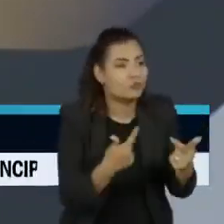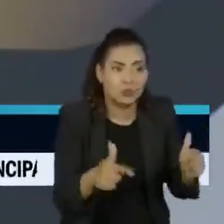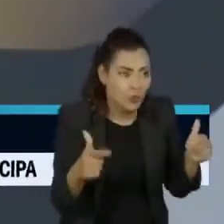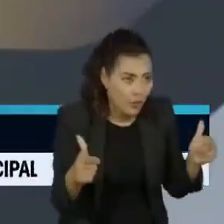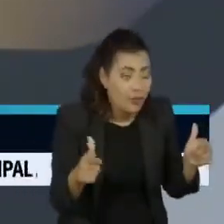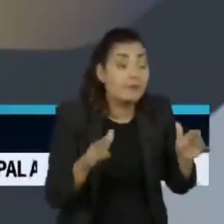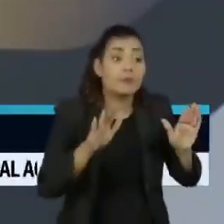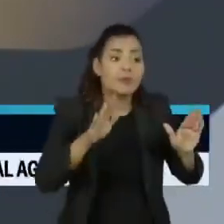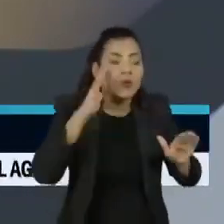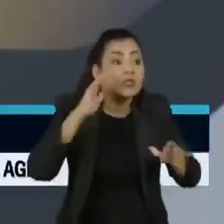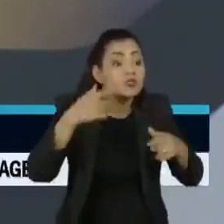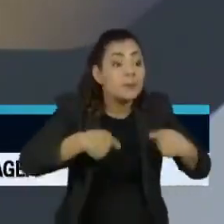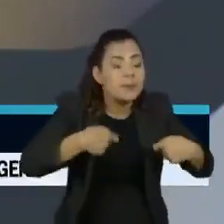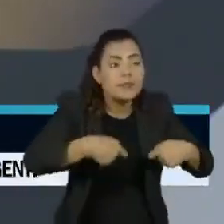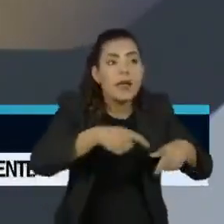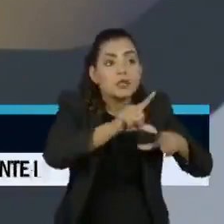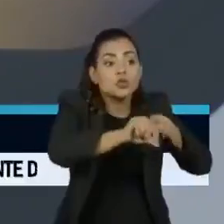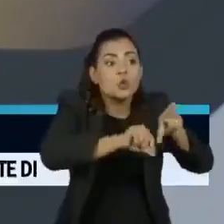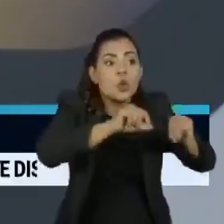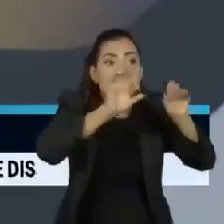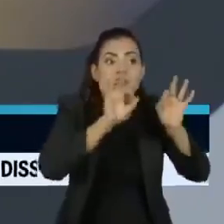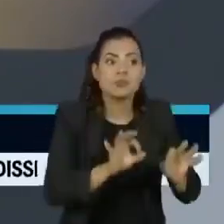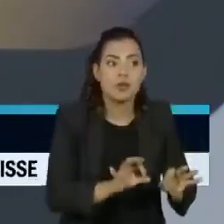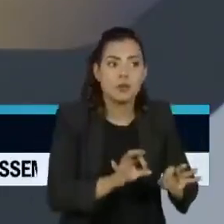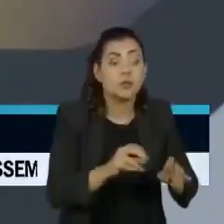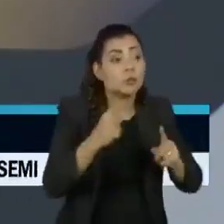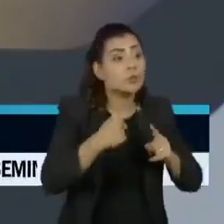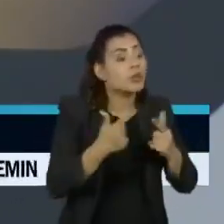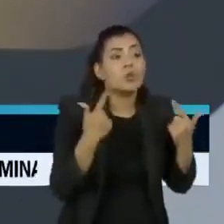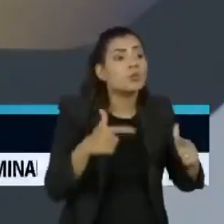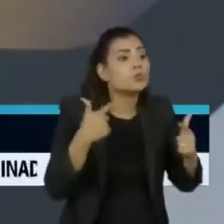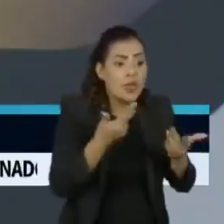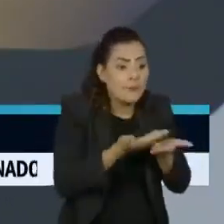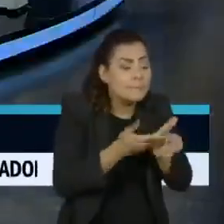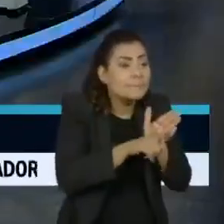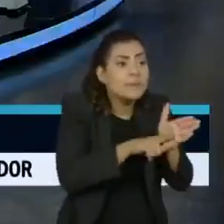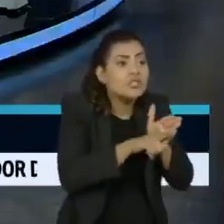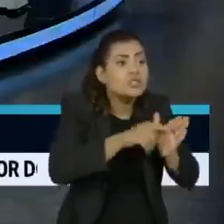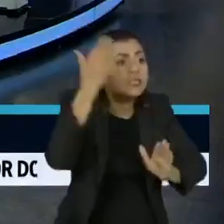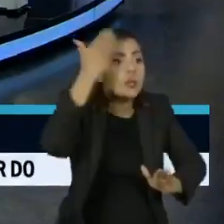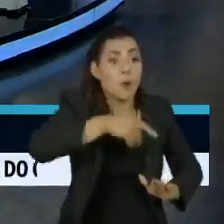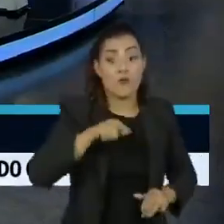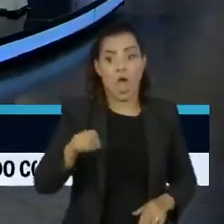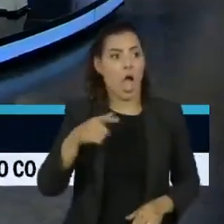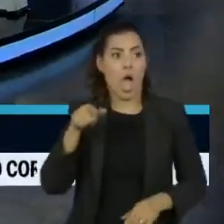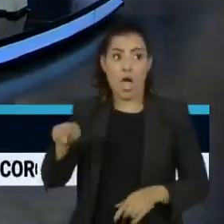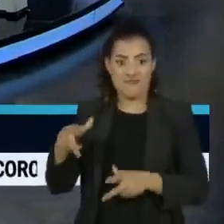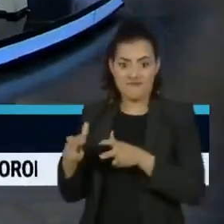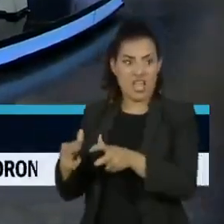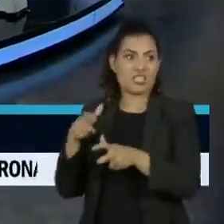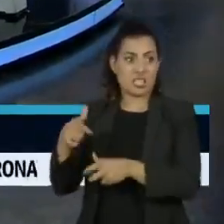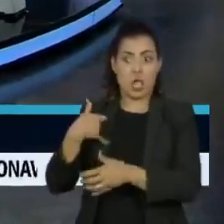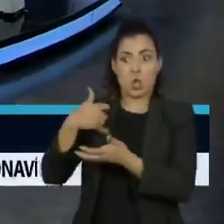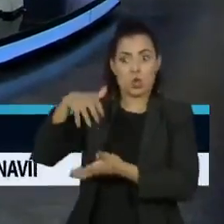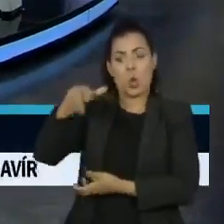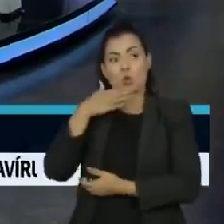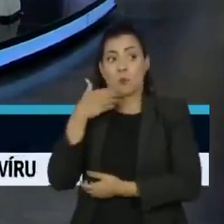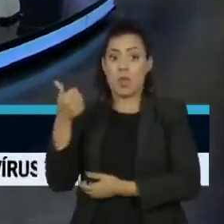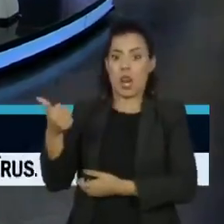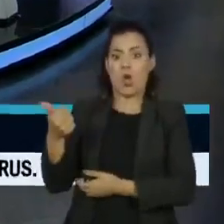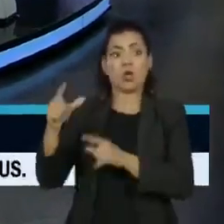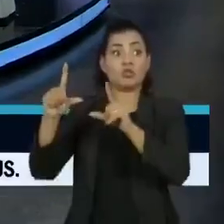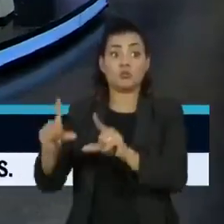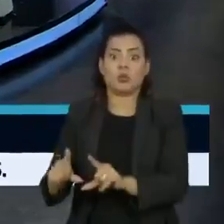a gente vai ter que fazer escolhas. Por quê? Porque não há um trabalho científico que fala que vacinar idosos